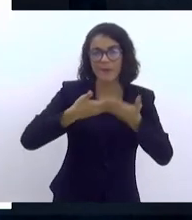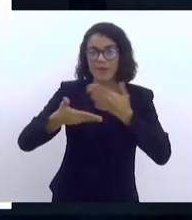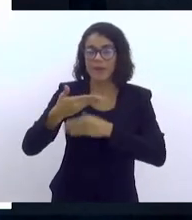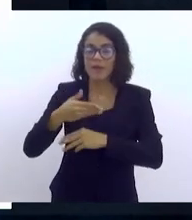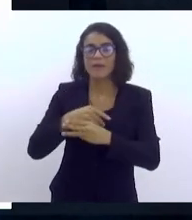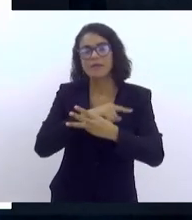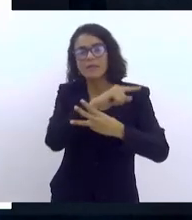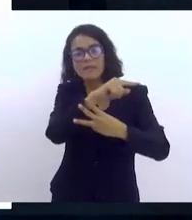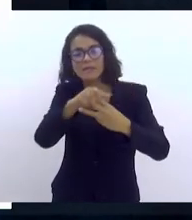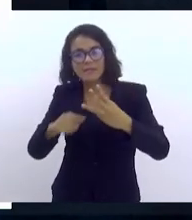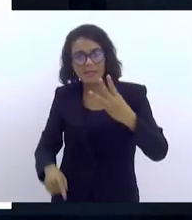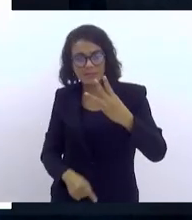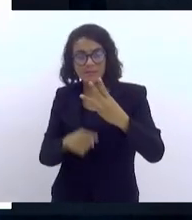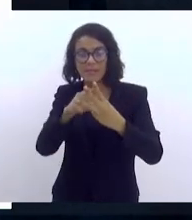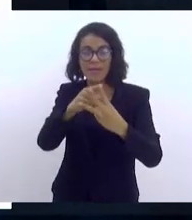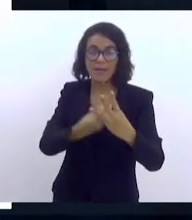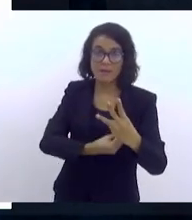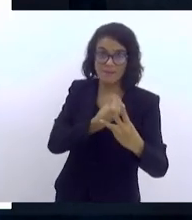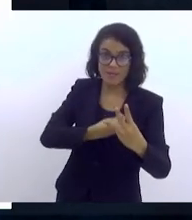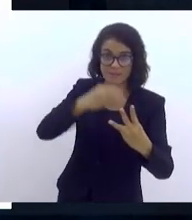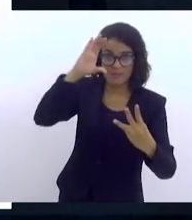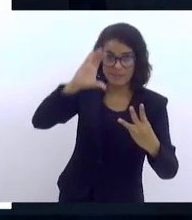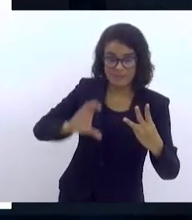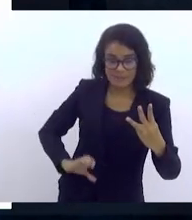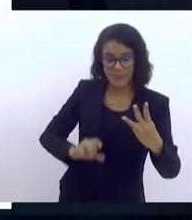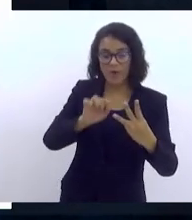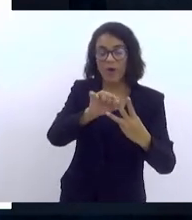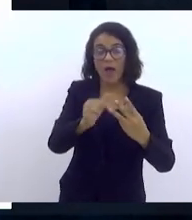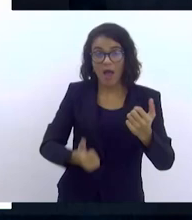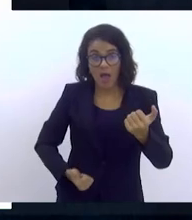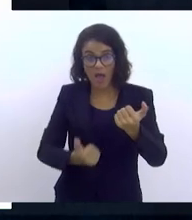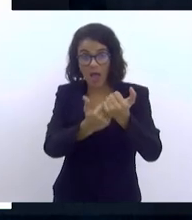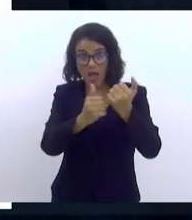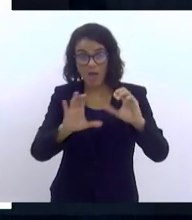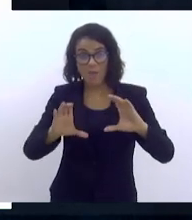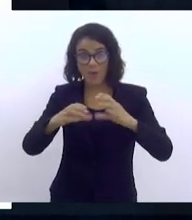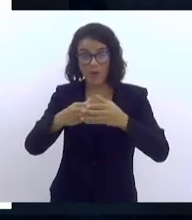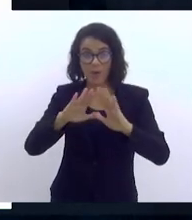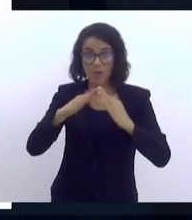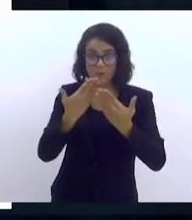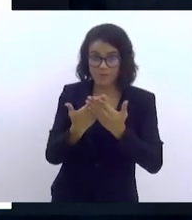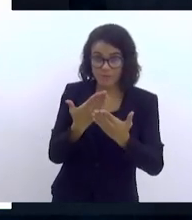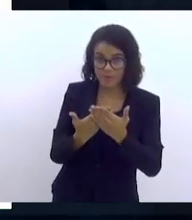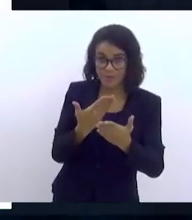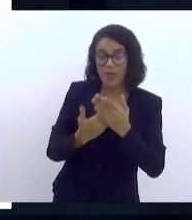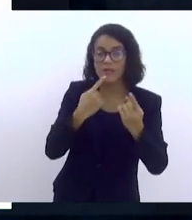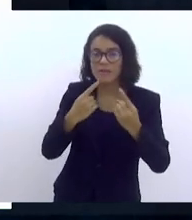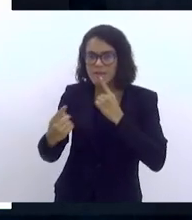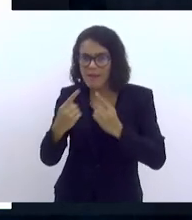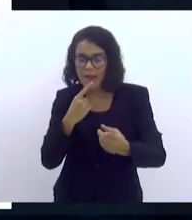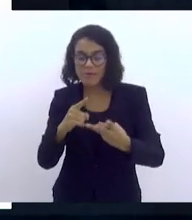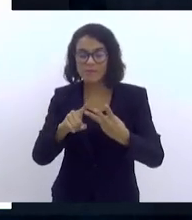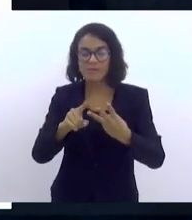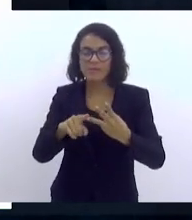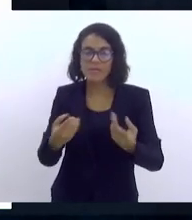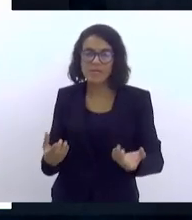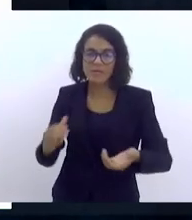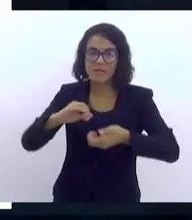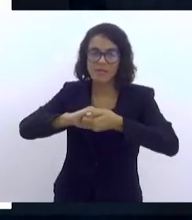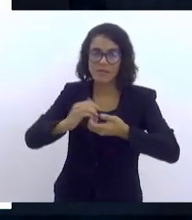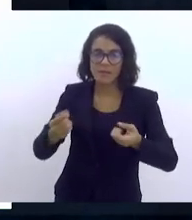três pilares. Participação cidadã, apoio à comunidade escolar, esse diálogo, e parceria